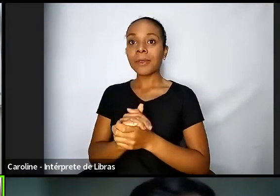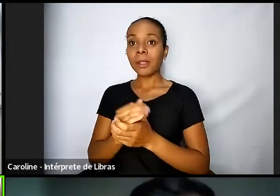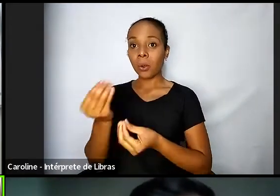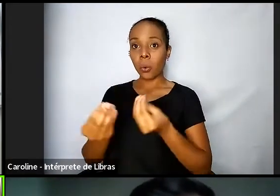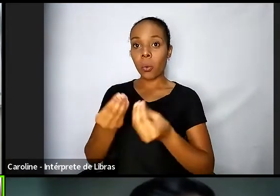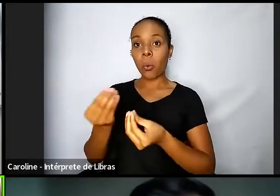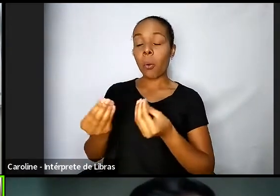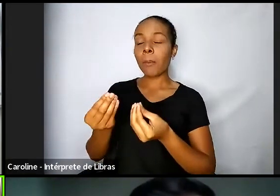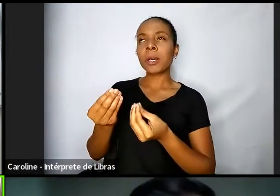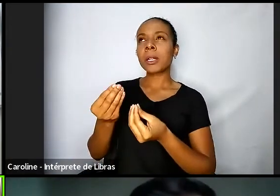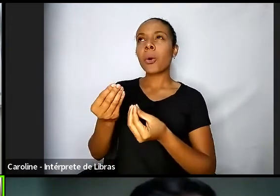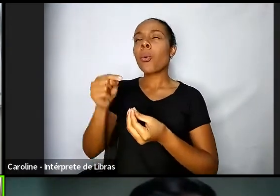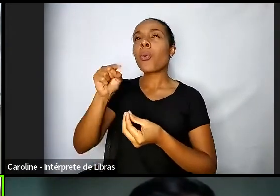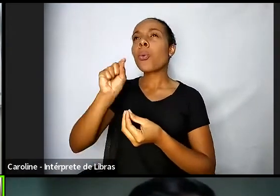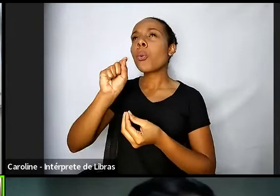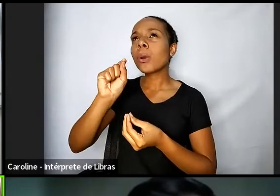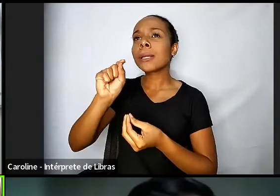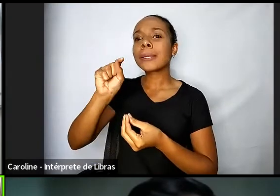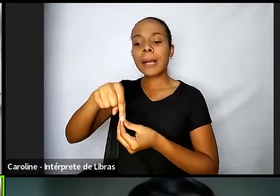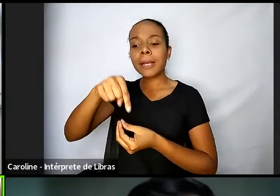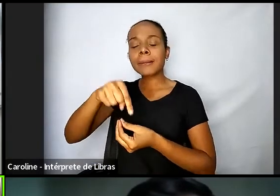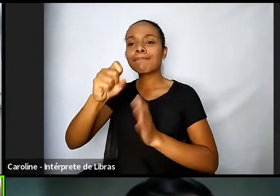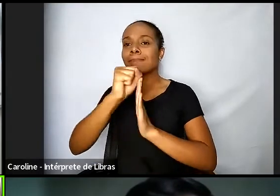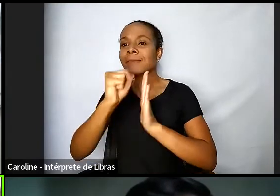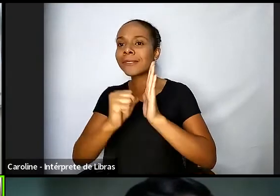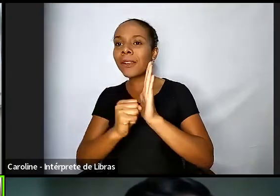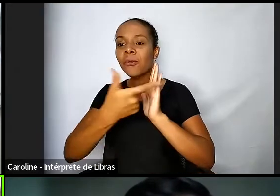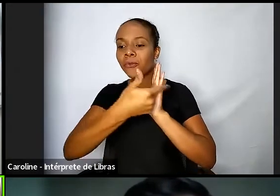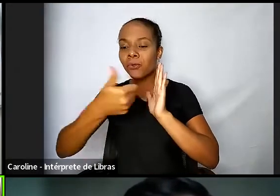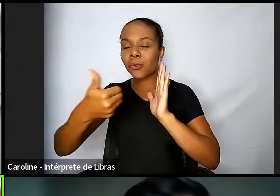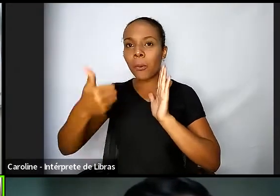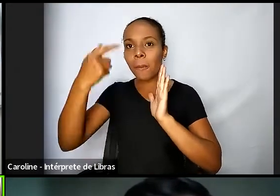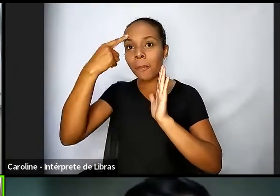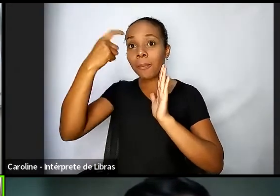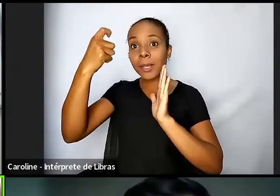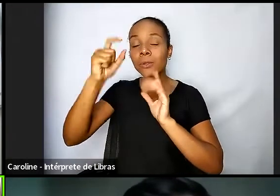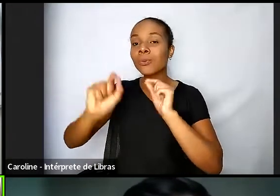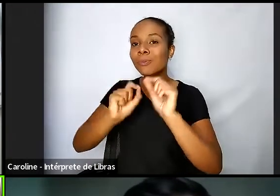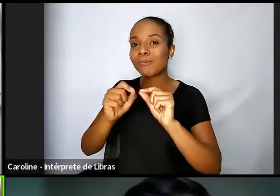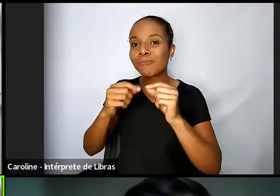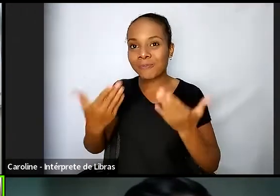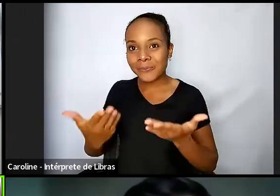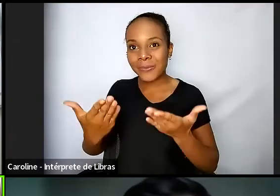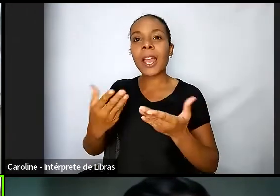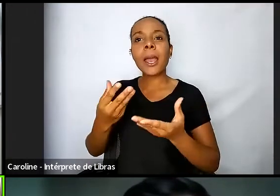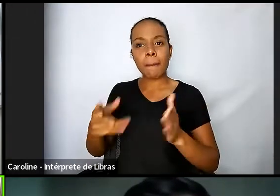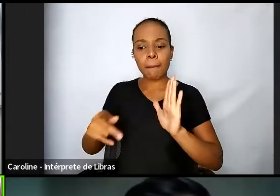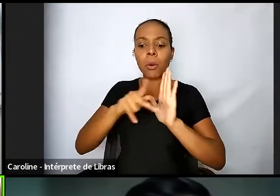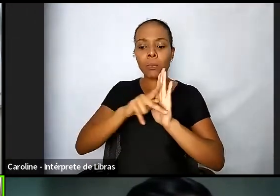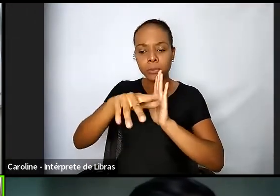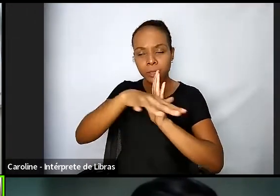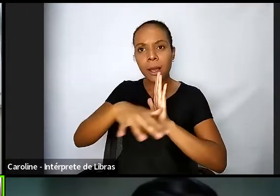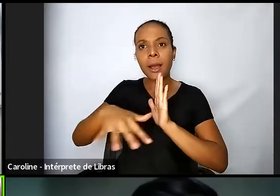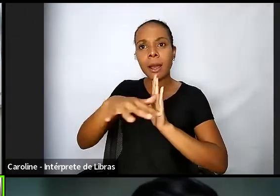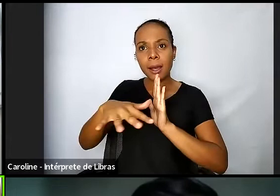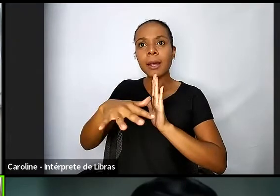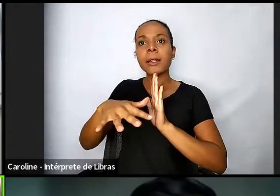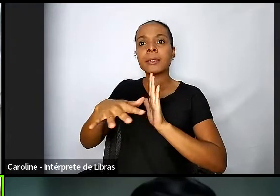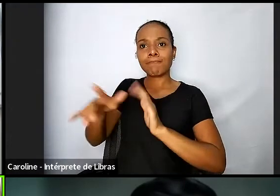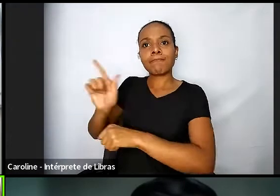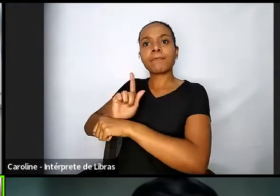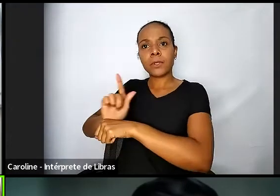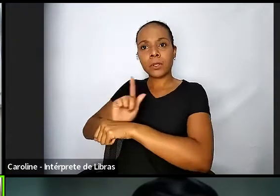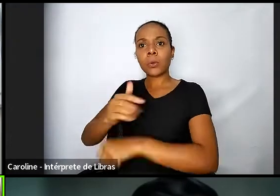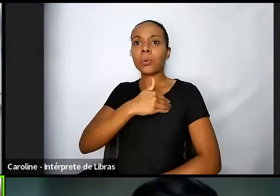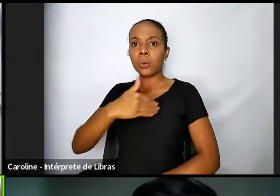século 21 é toda uma perspectiva da governança pública e dentro desse olhar da governança pública